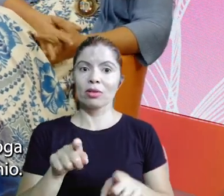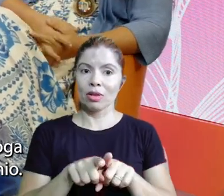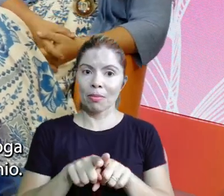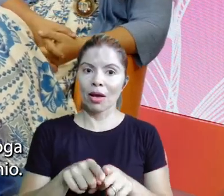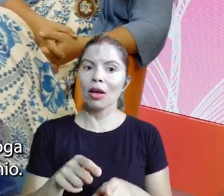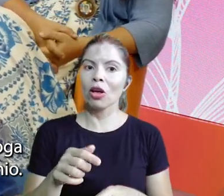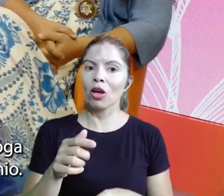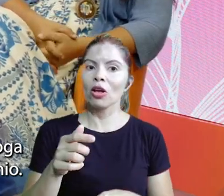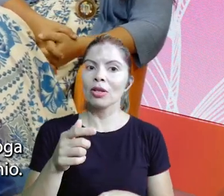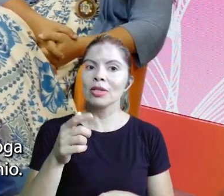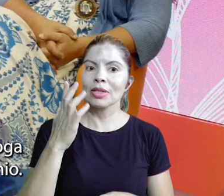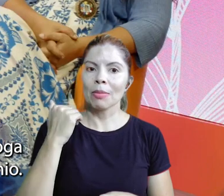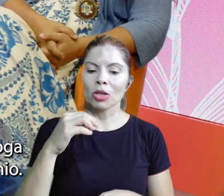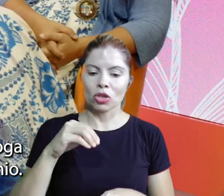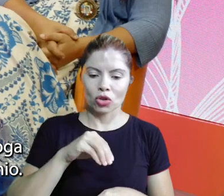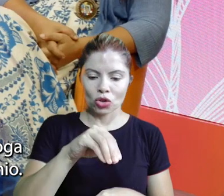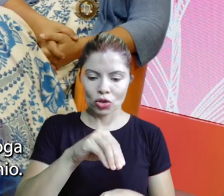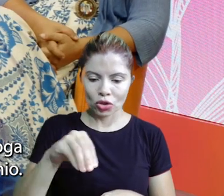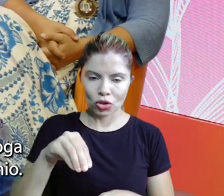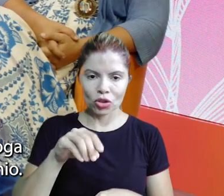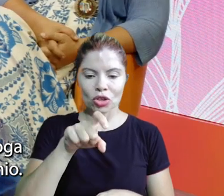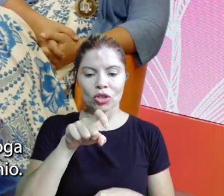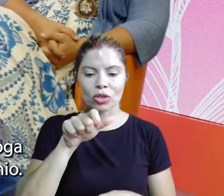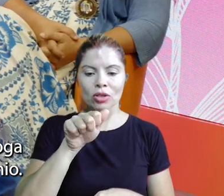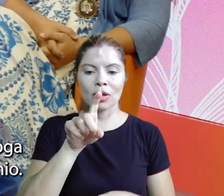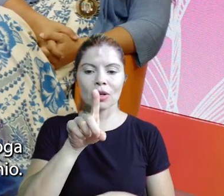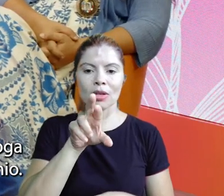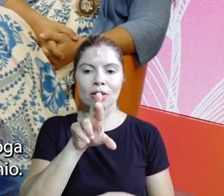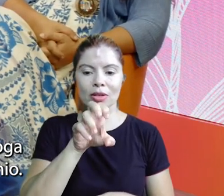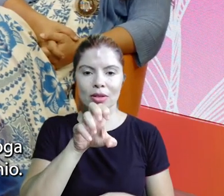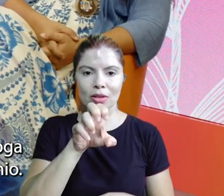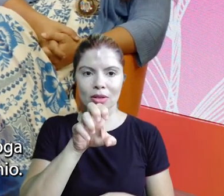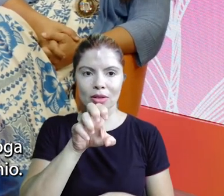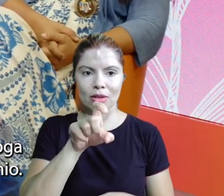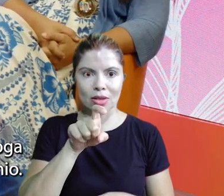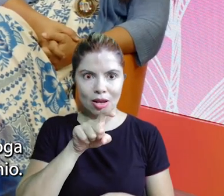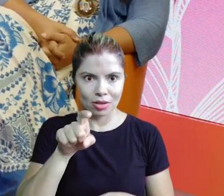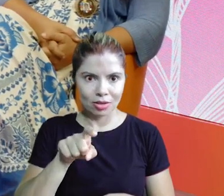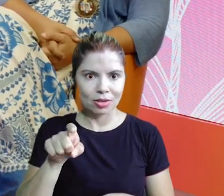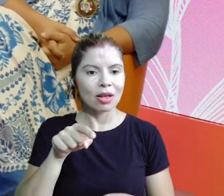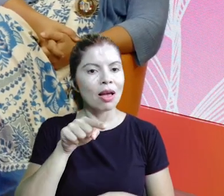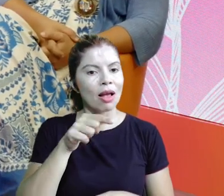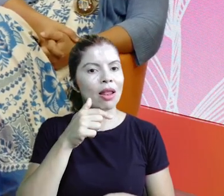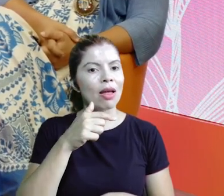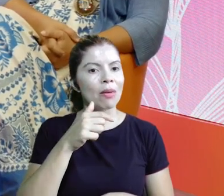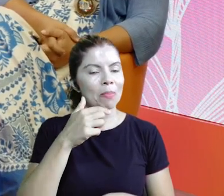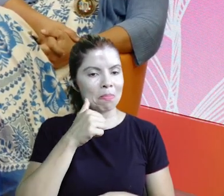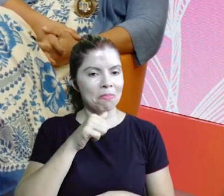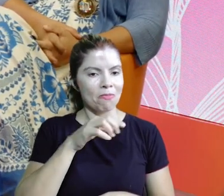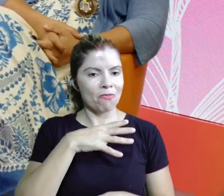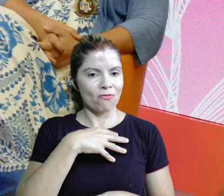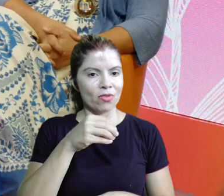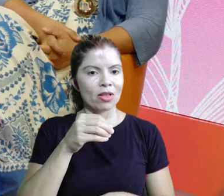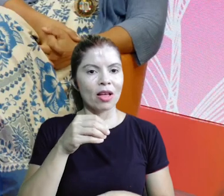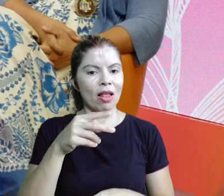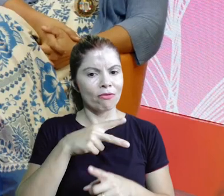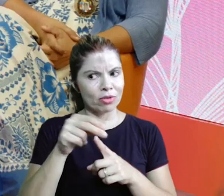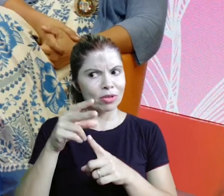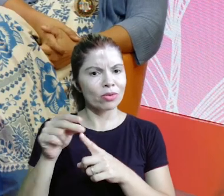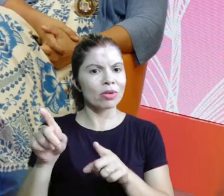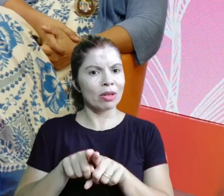entre as dez também de xadrez, joga xadrez super bem. E foi pra ver o prêmio. Então, é isso que ele falou, é uma